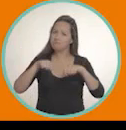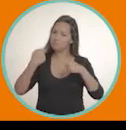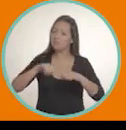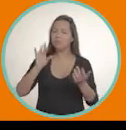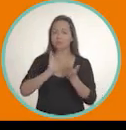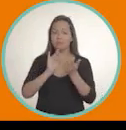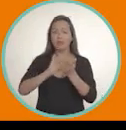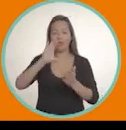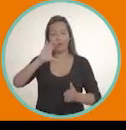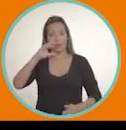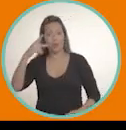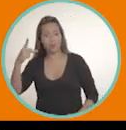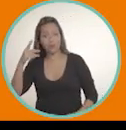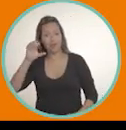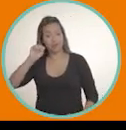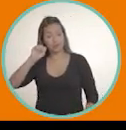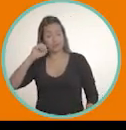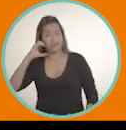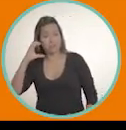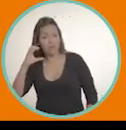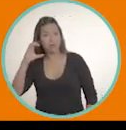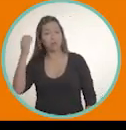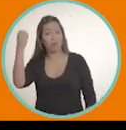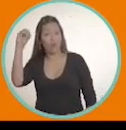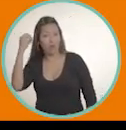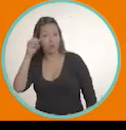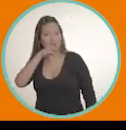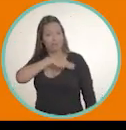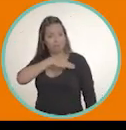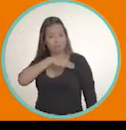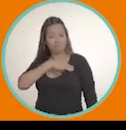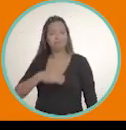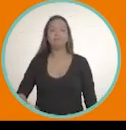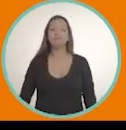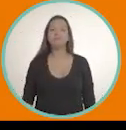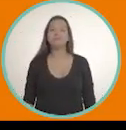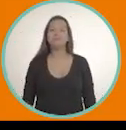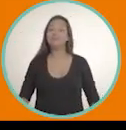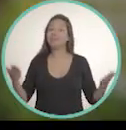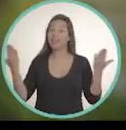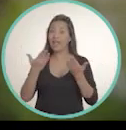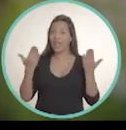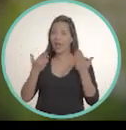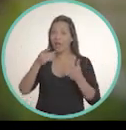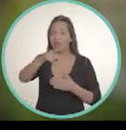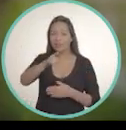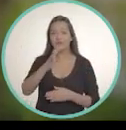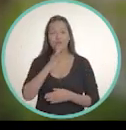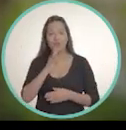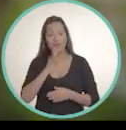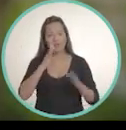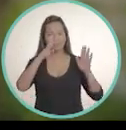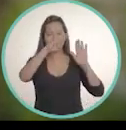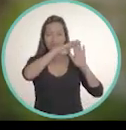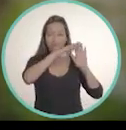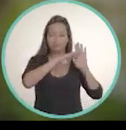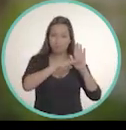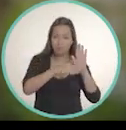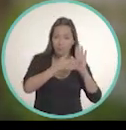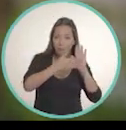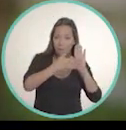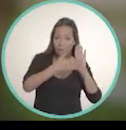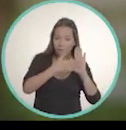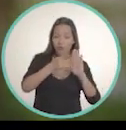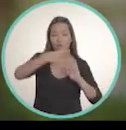pediatria, começando por quem mais precisa. Zona Oeste e Zona Norte. Agora que você conheceu algumas propostas do